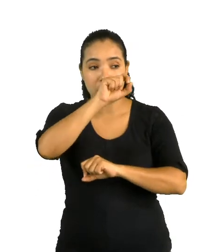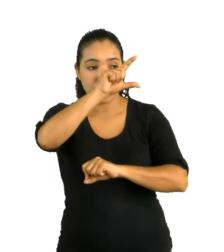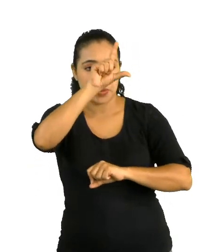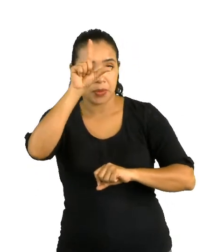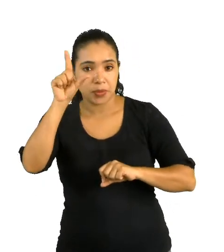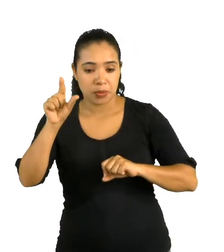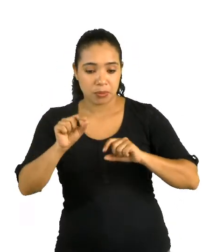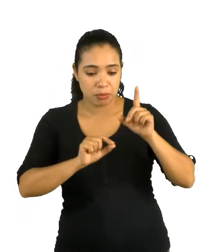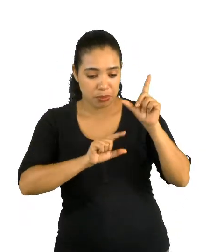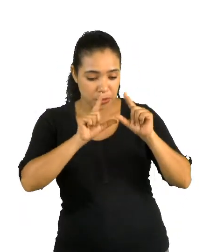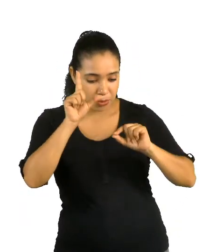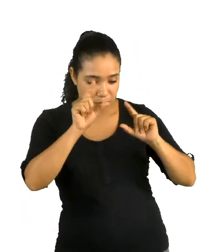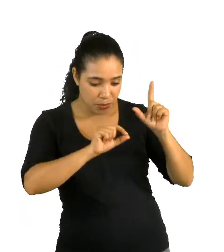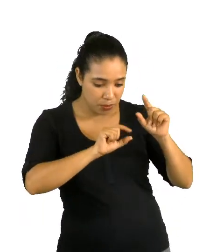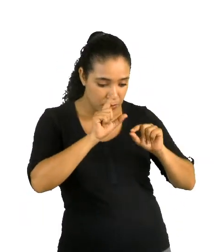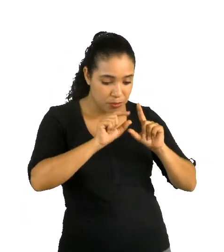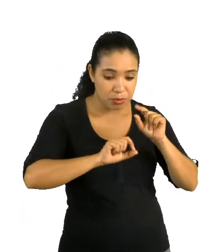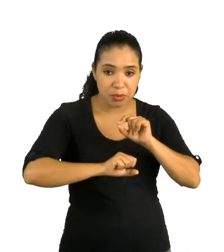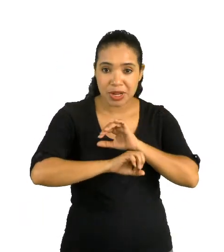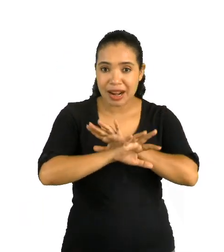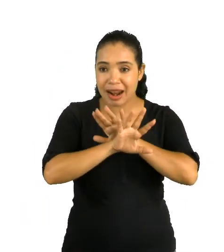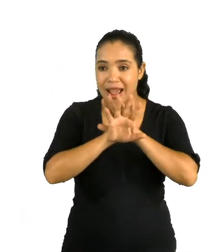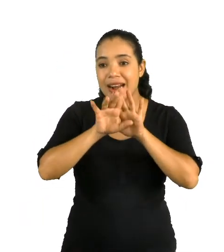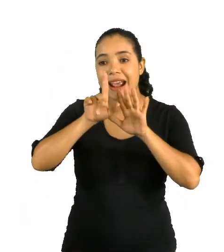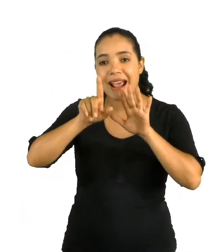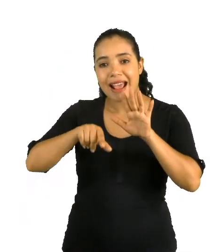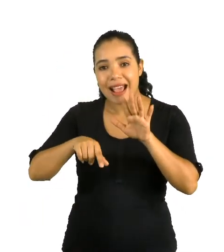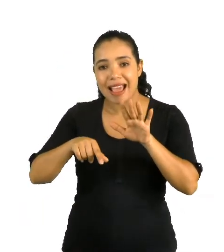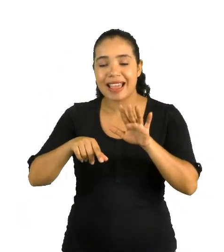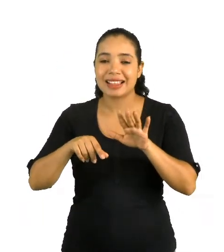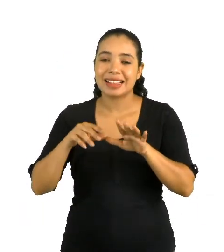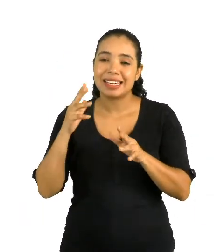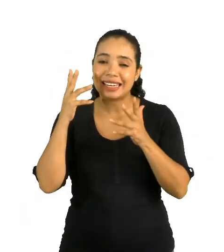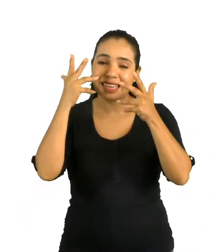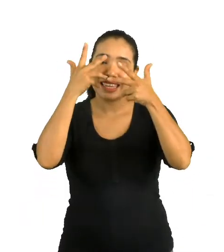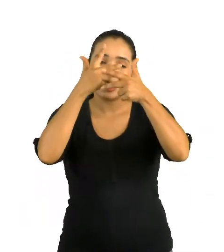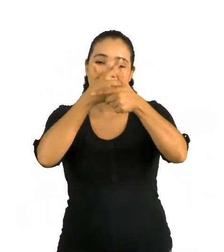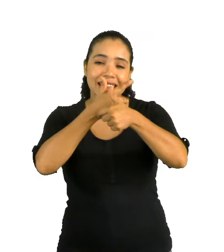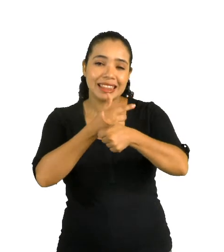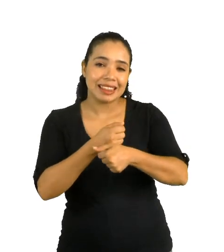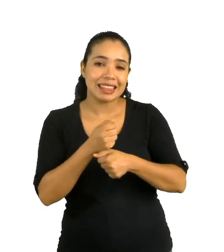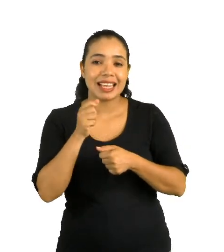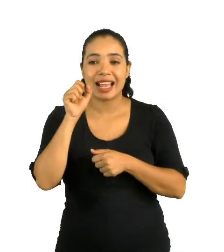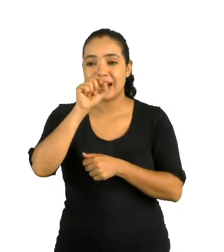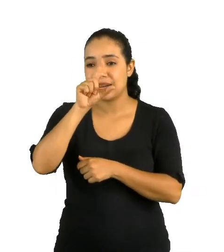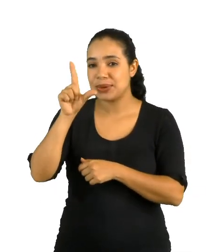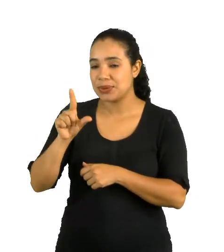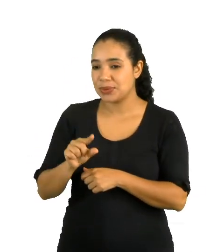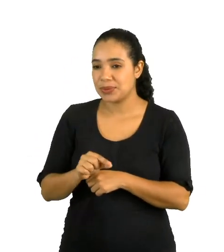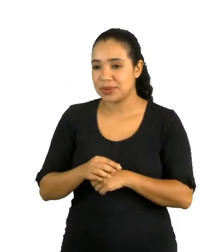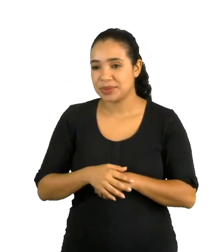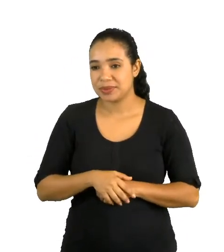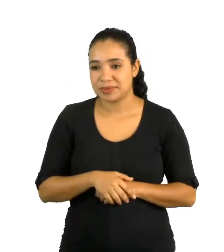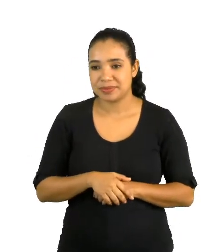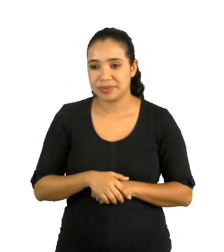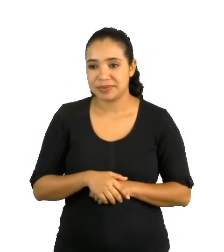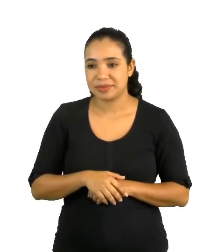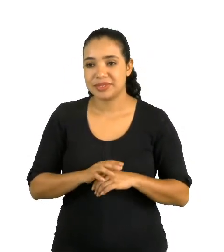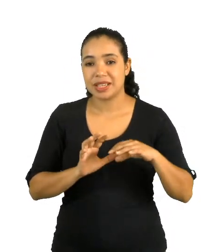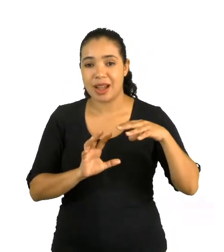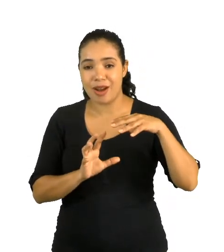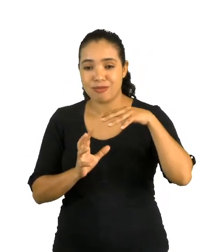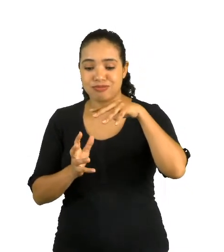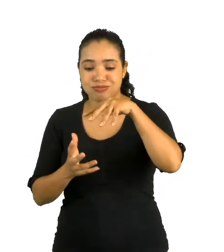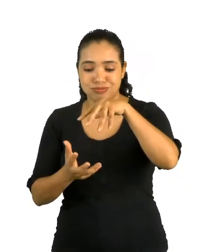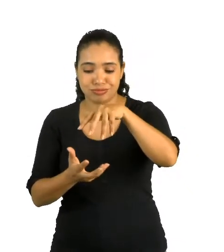povos agora são os raios da linda lua. A Terra